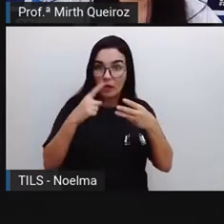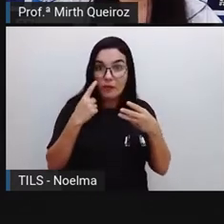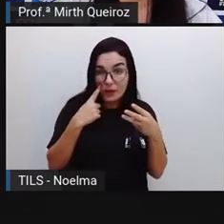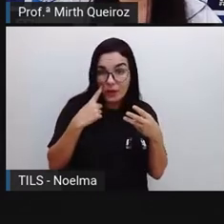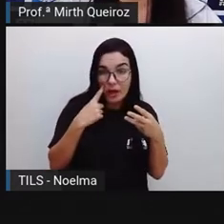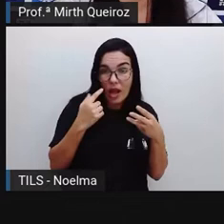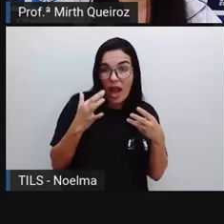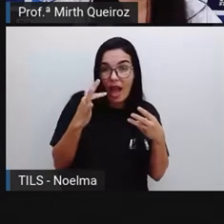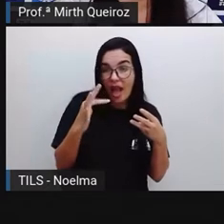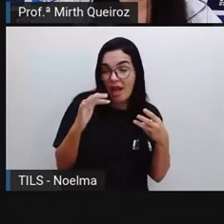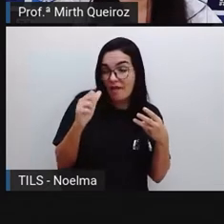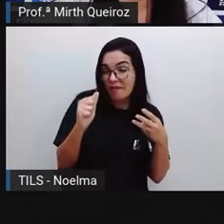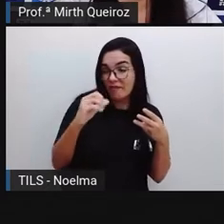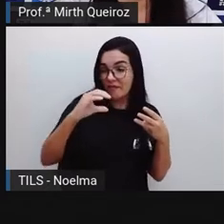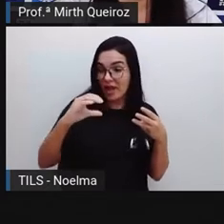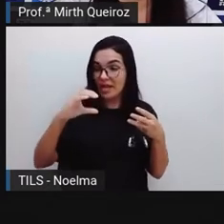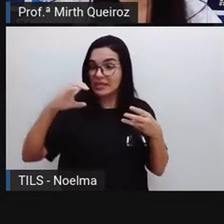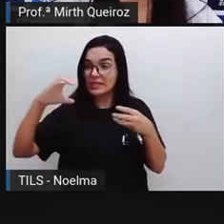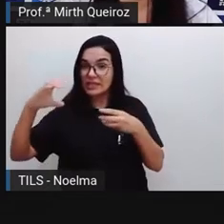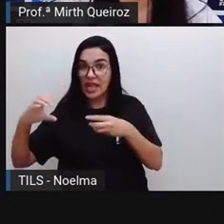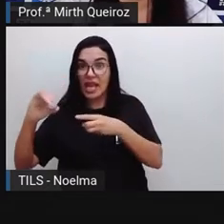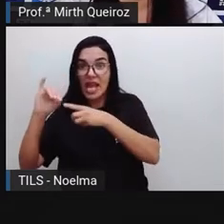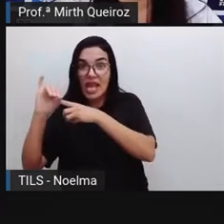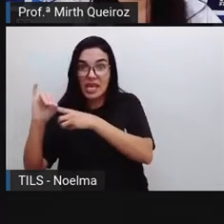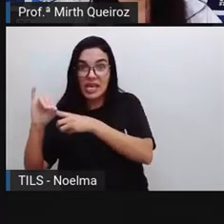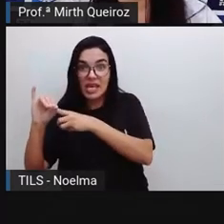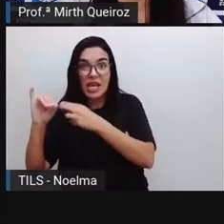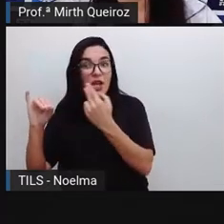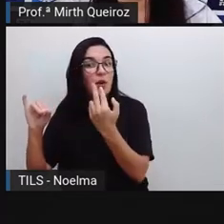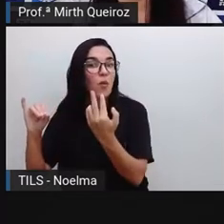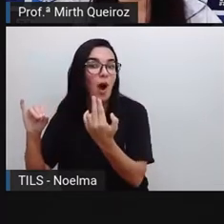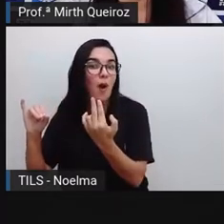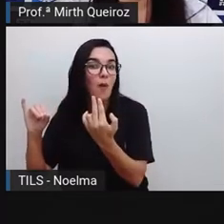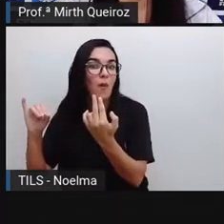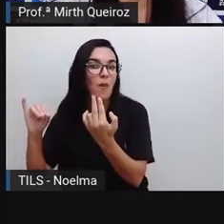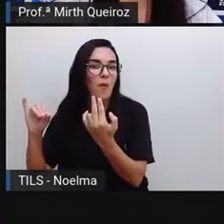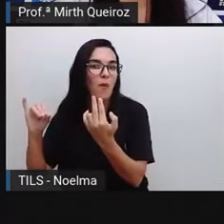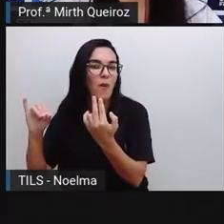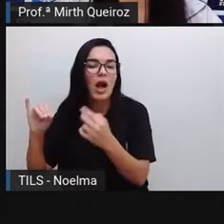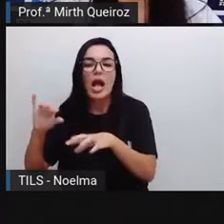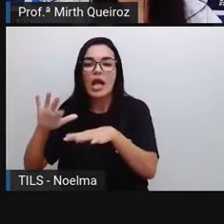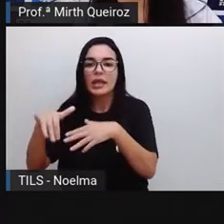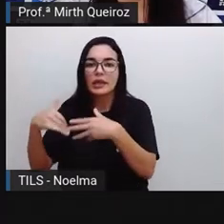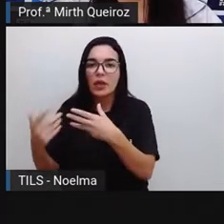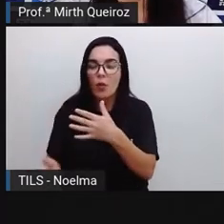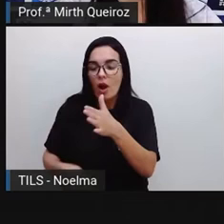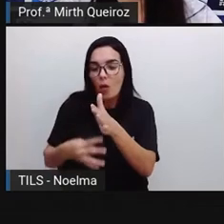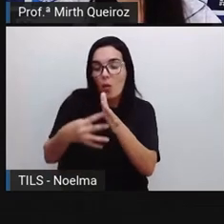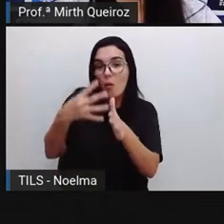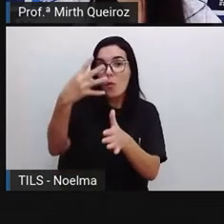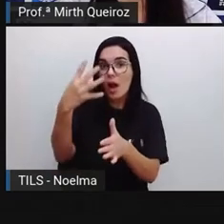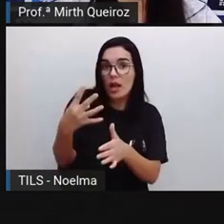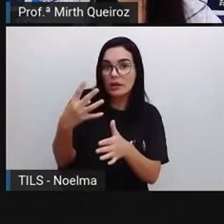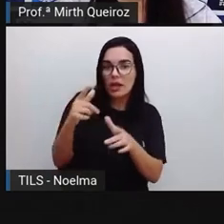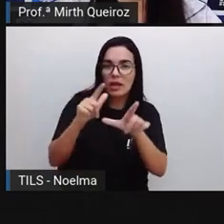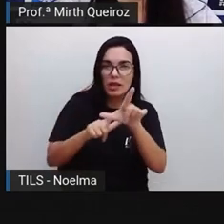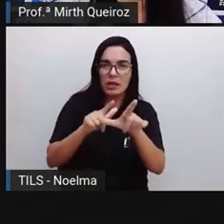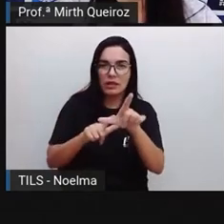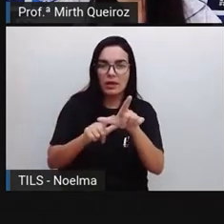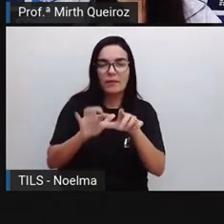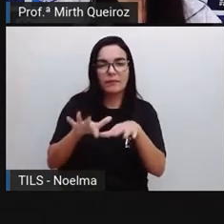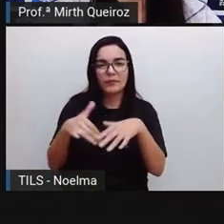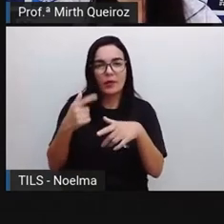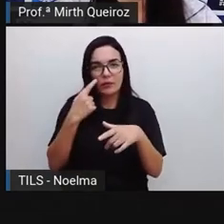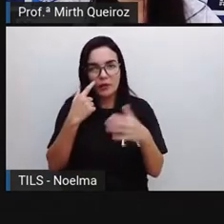letra. Fácial começa com A, fácil começa com L, e fácil, facilidade, tem o L